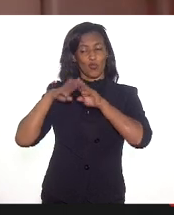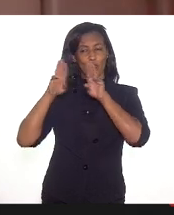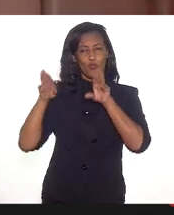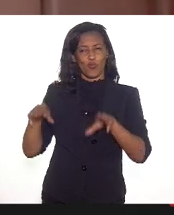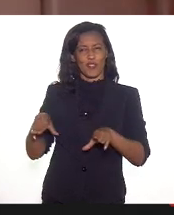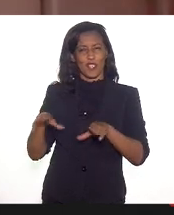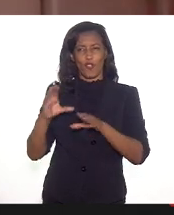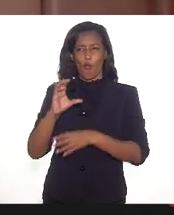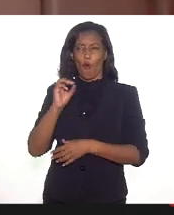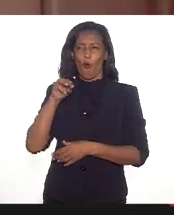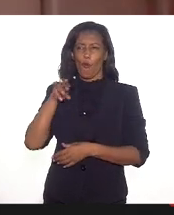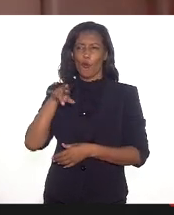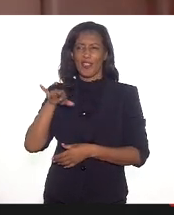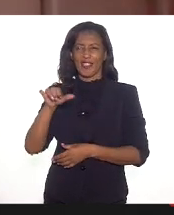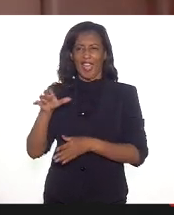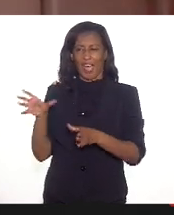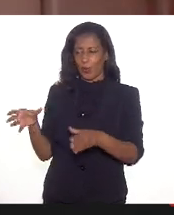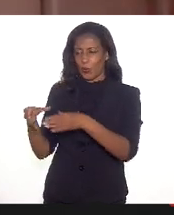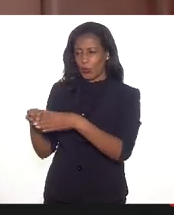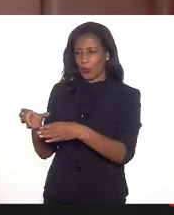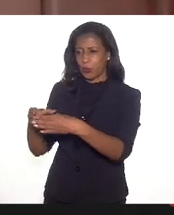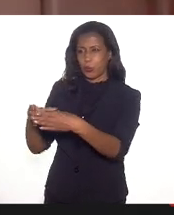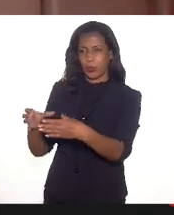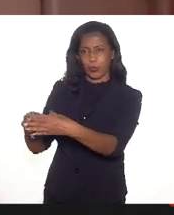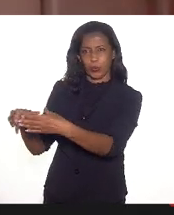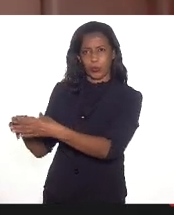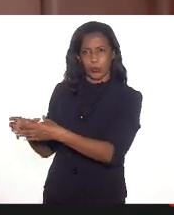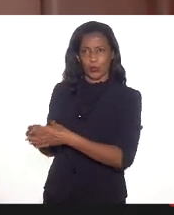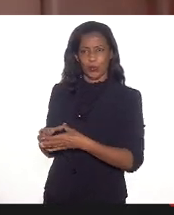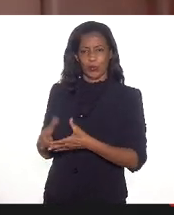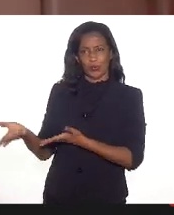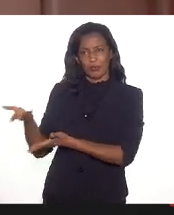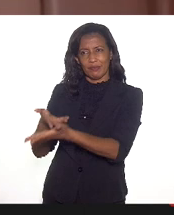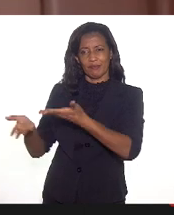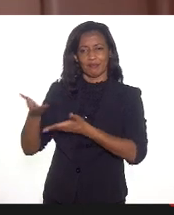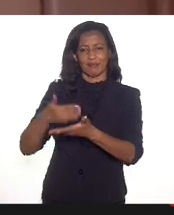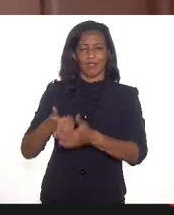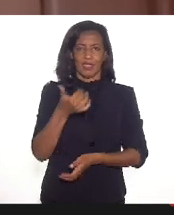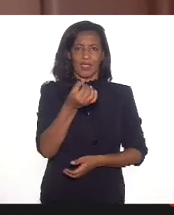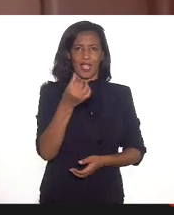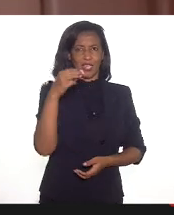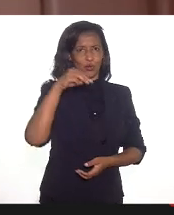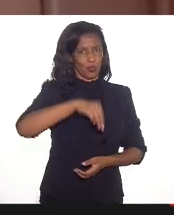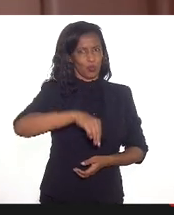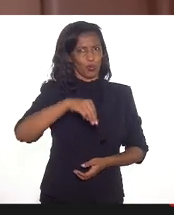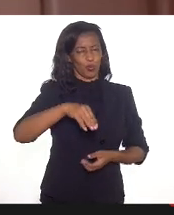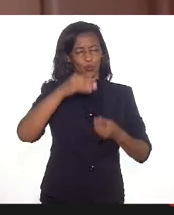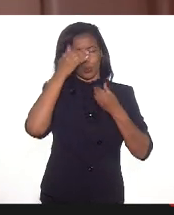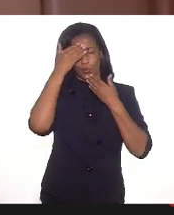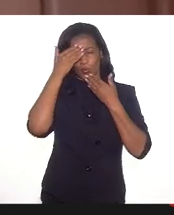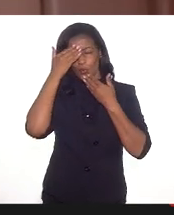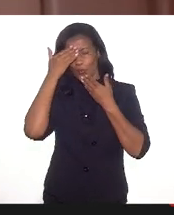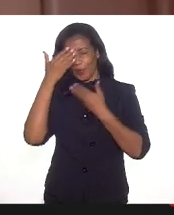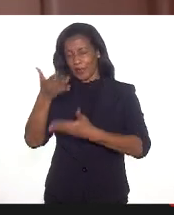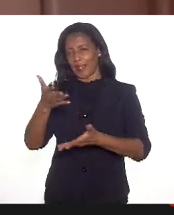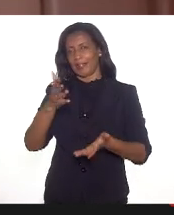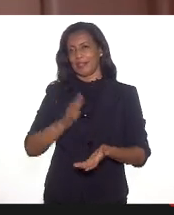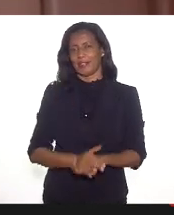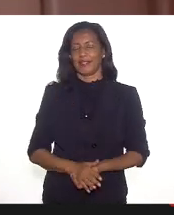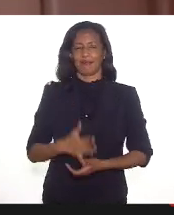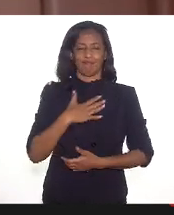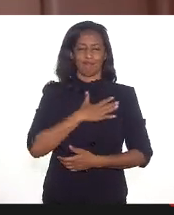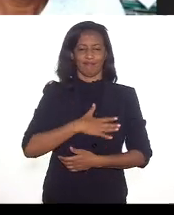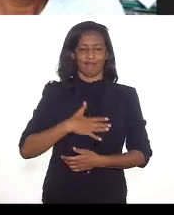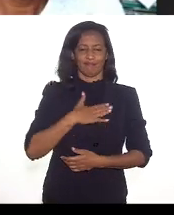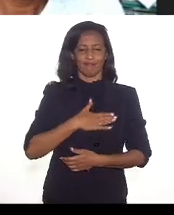intervenção. Você dispõe de 10 minutos. muito obrigada pela sua presença. Seja muito bem-vindo mais